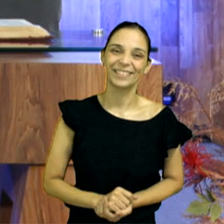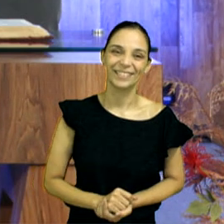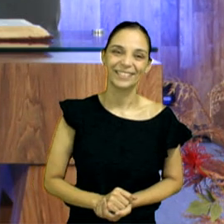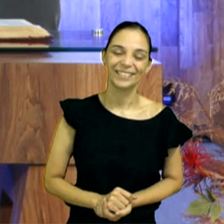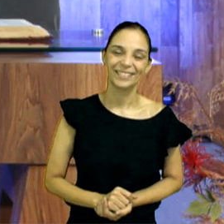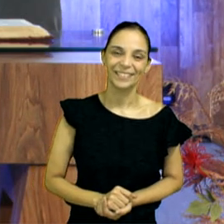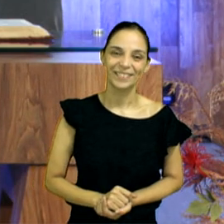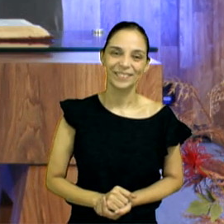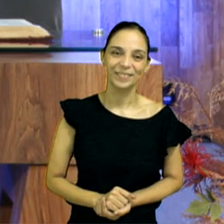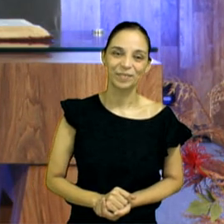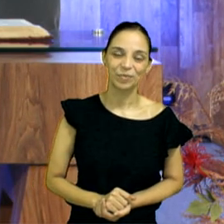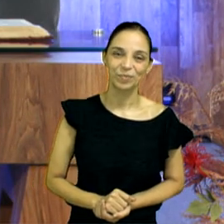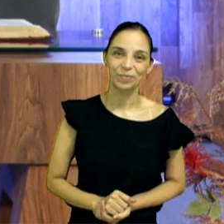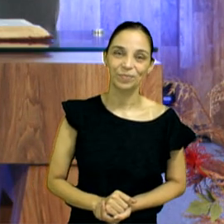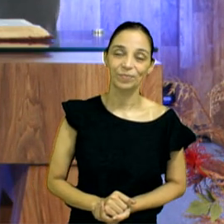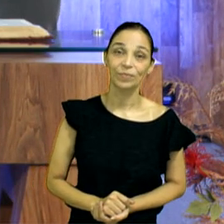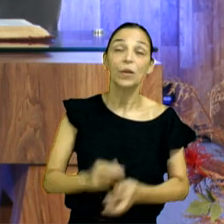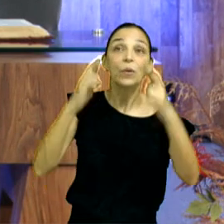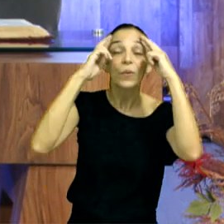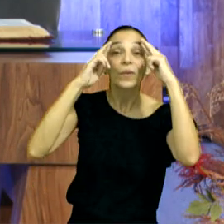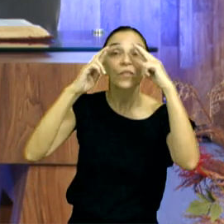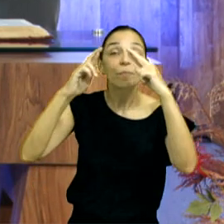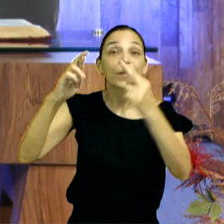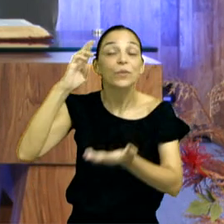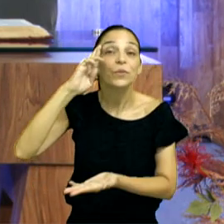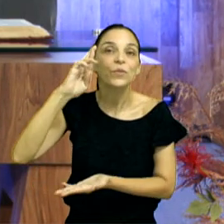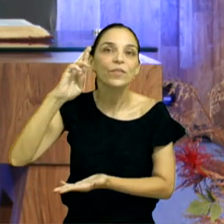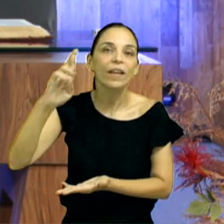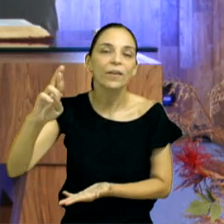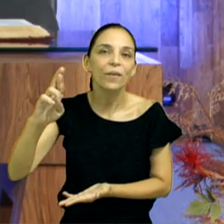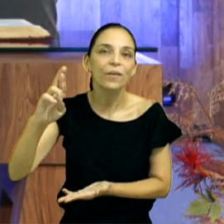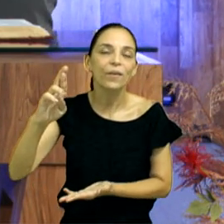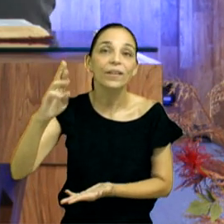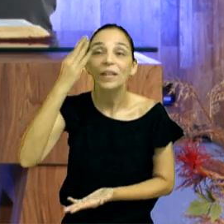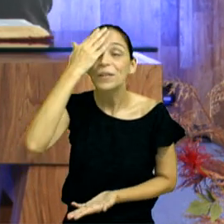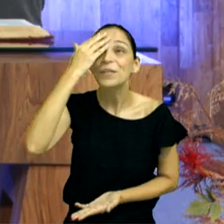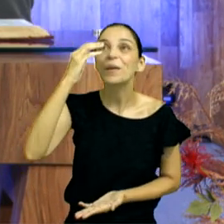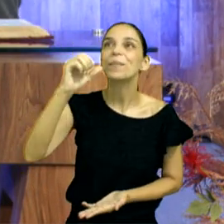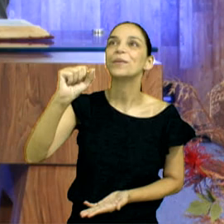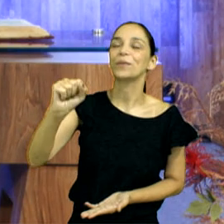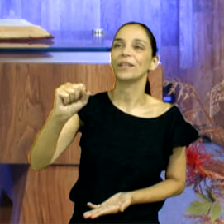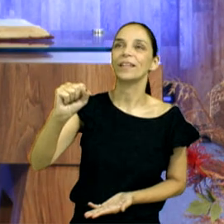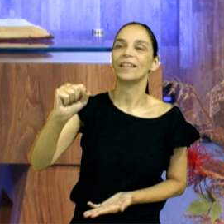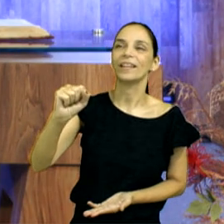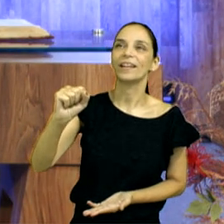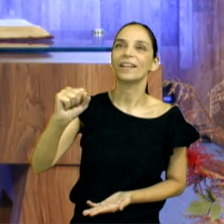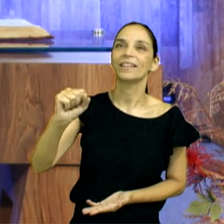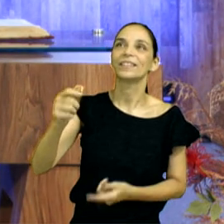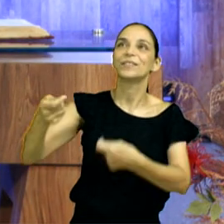começa assim, dizendo, o temor do Senhor, é o princípio da sabedoria,